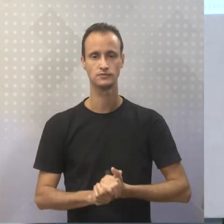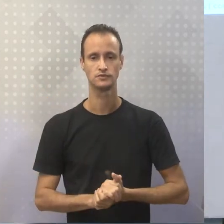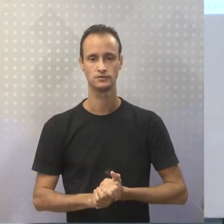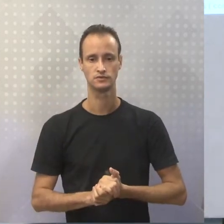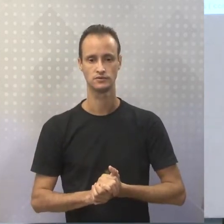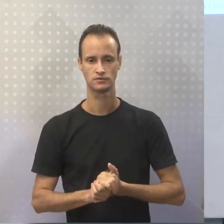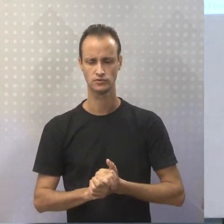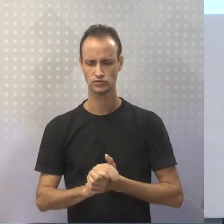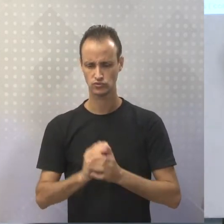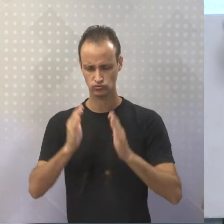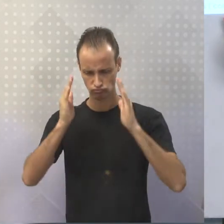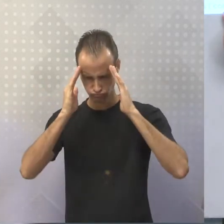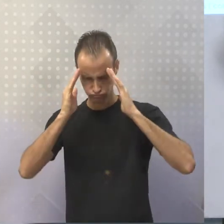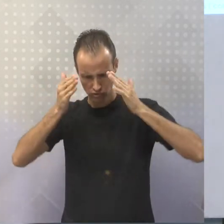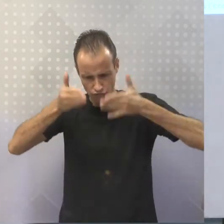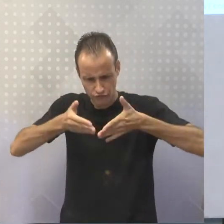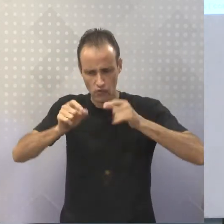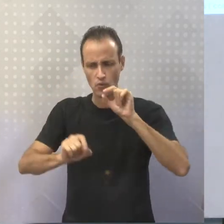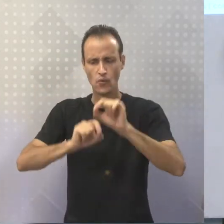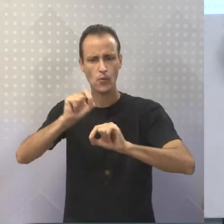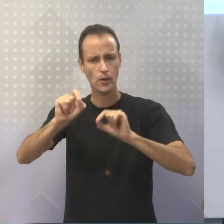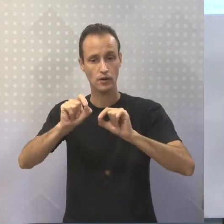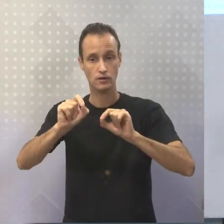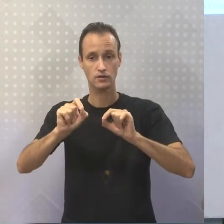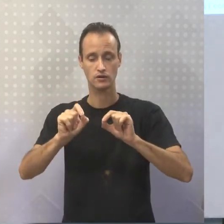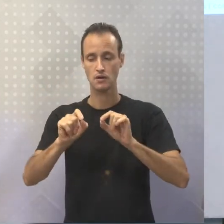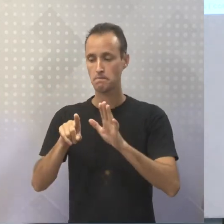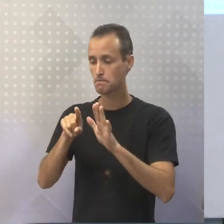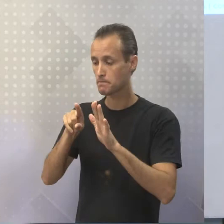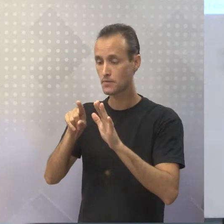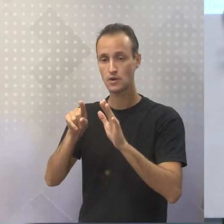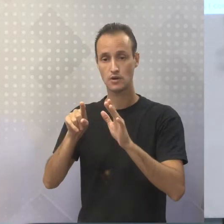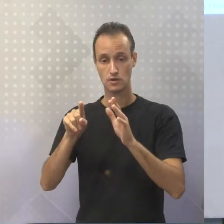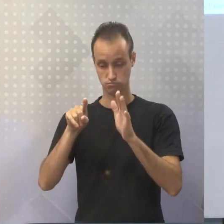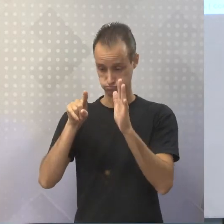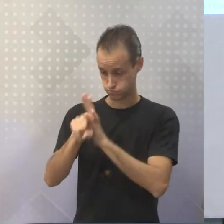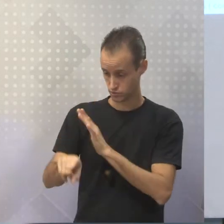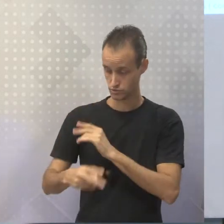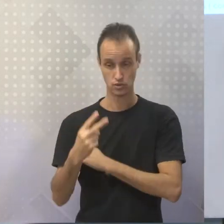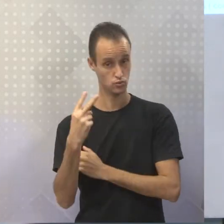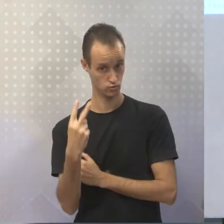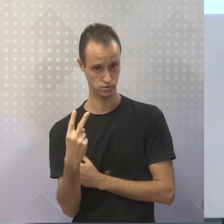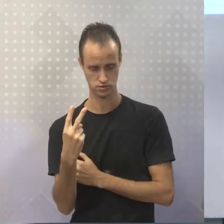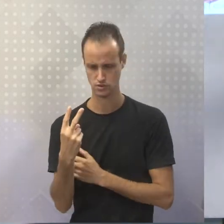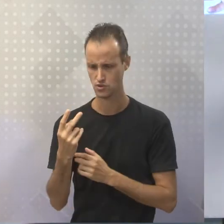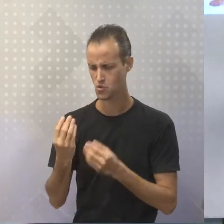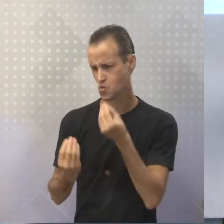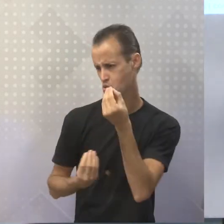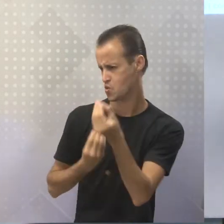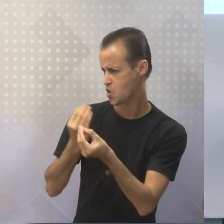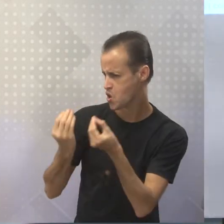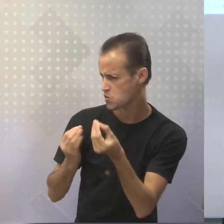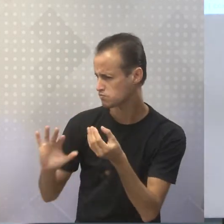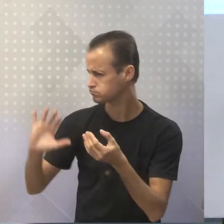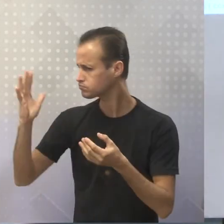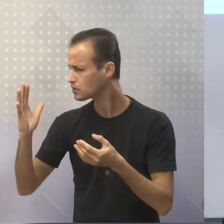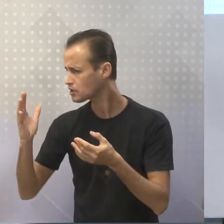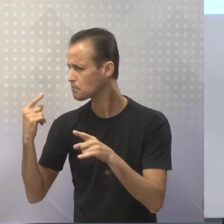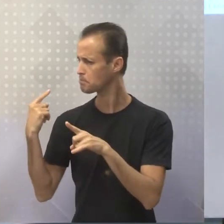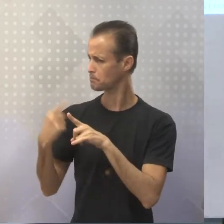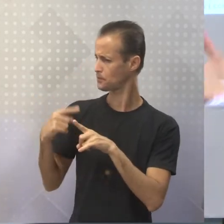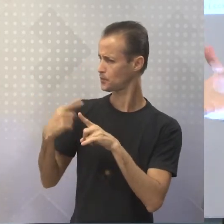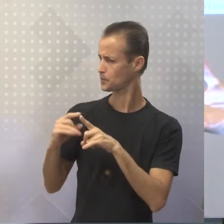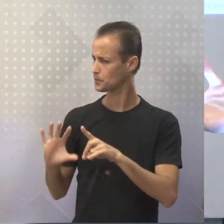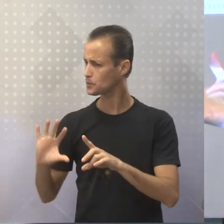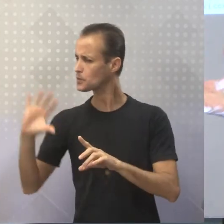o foco vai ser justamente nessas duas perguntas, né? No como aconteceu o fato e